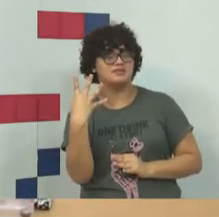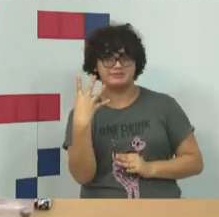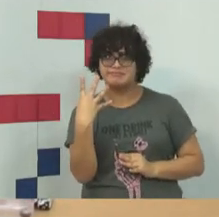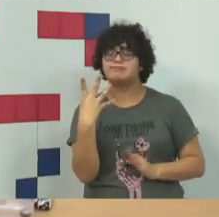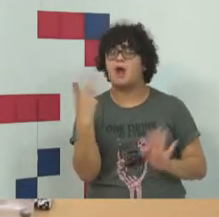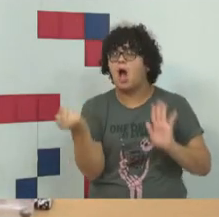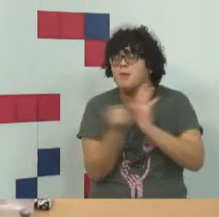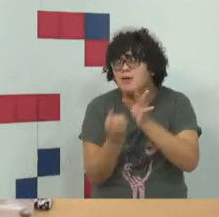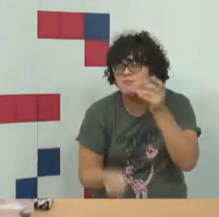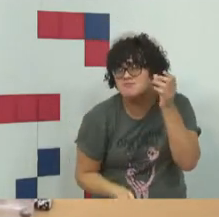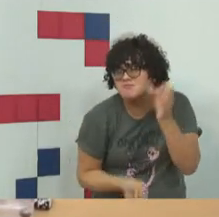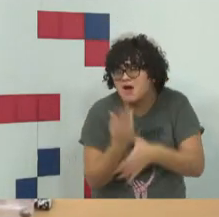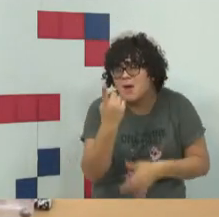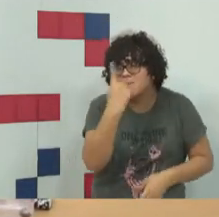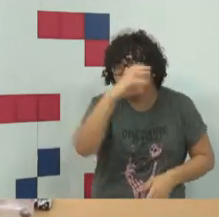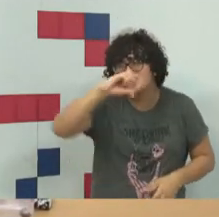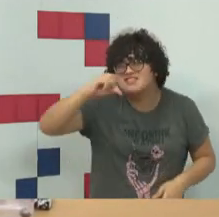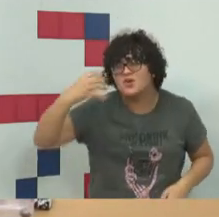E fica a provocação.